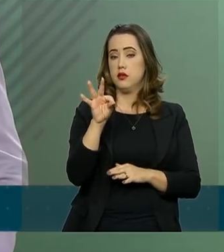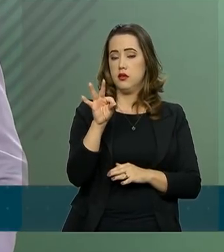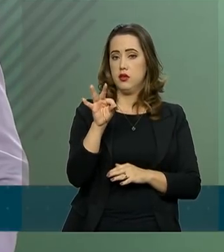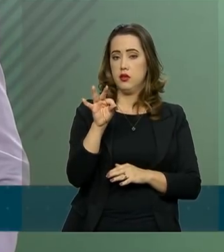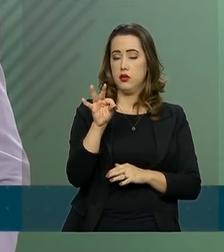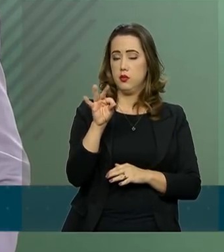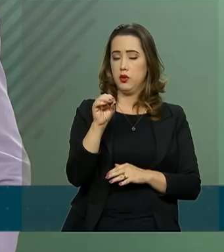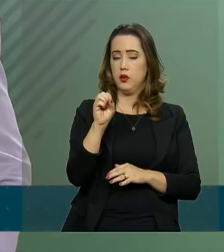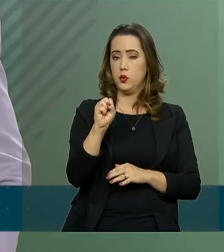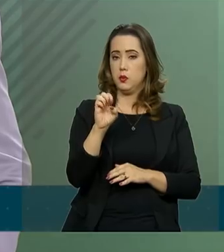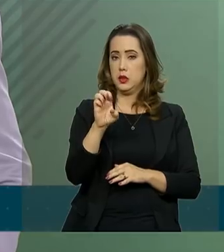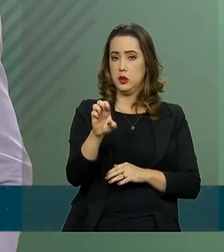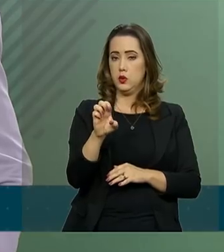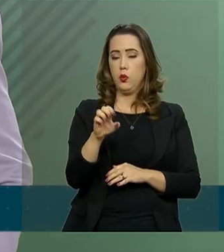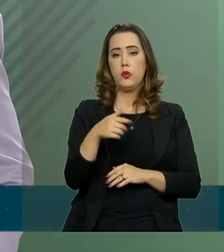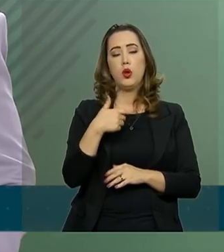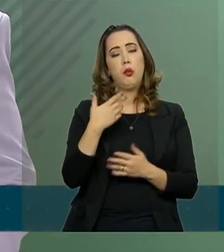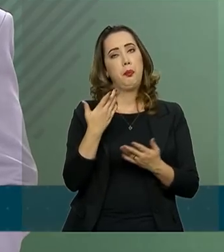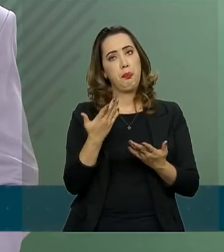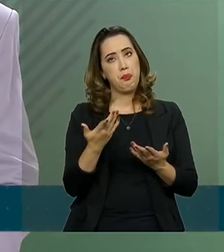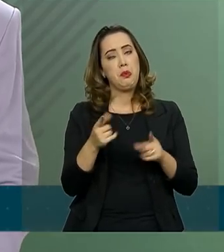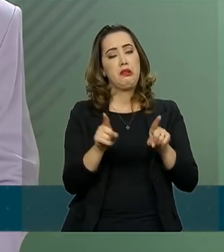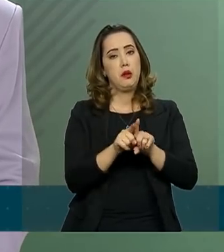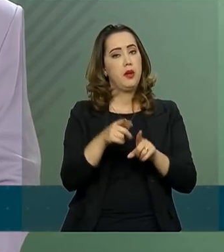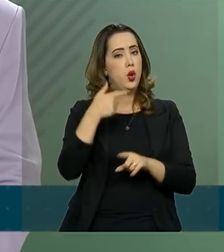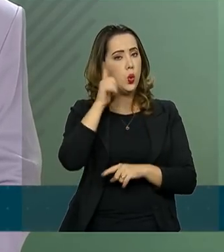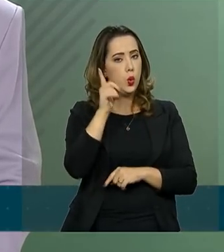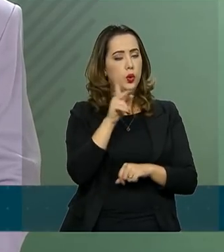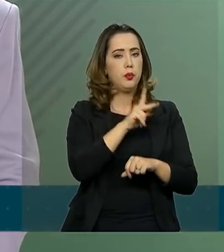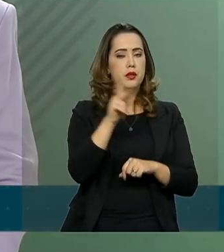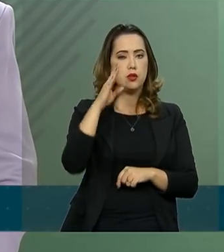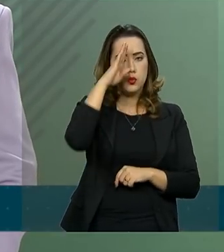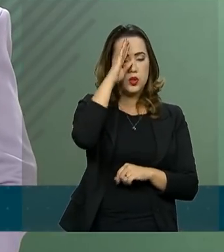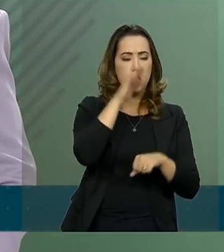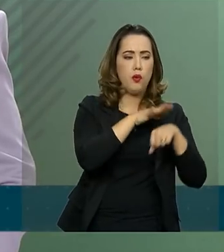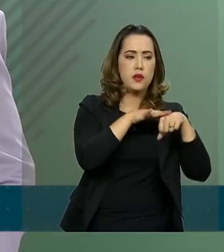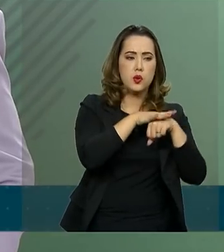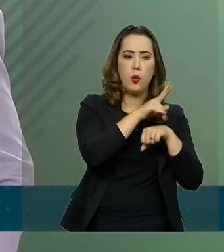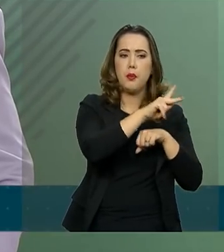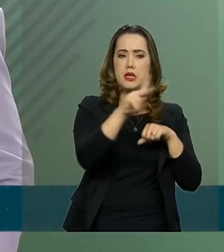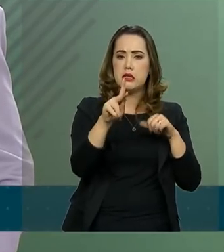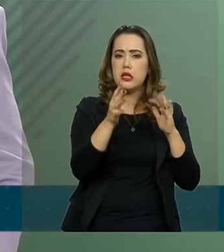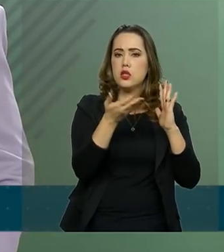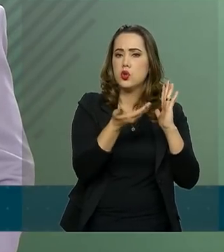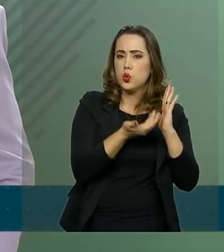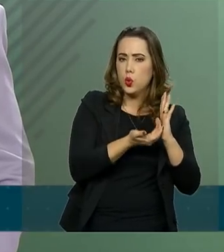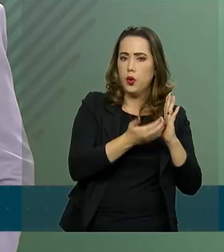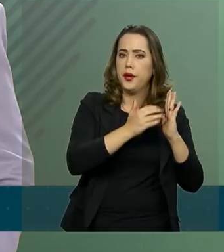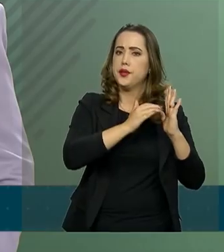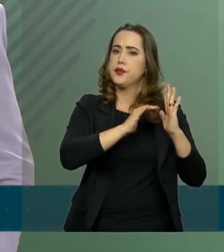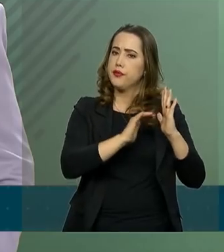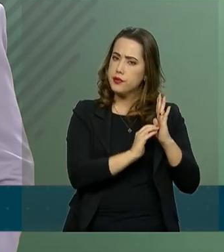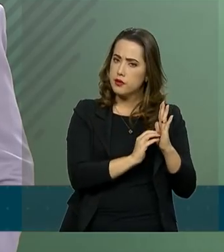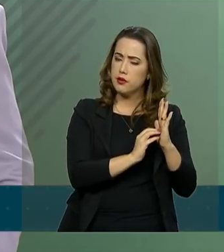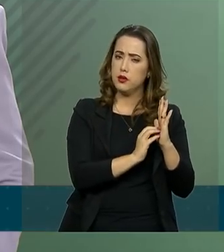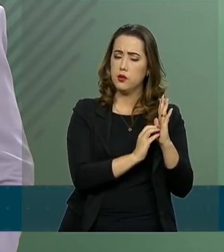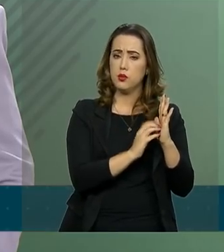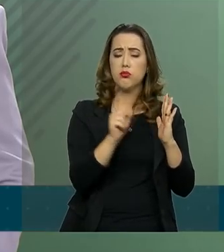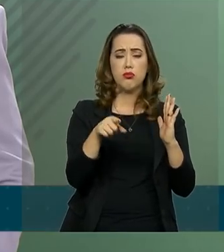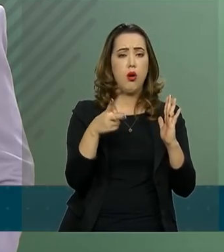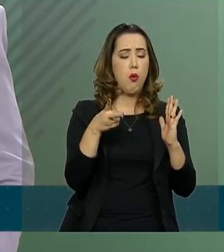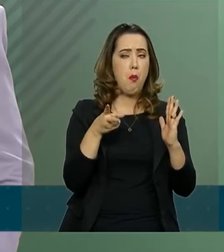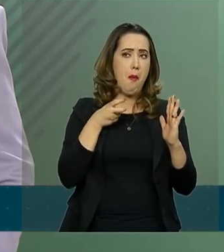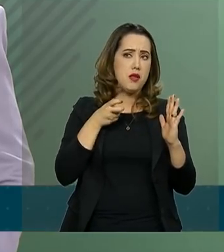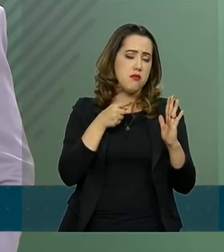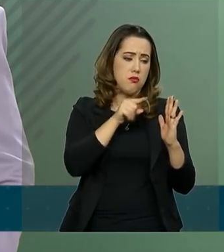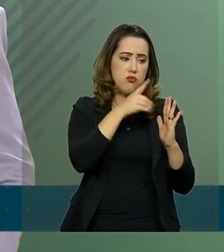conversou com o presidente Davi Ocolumbre, vem conversando com o presidente Rodrigo Maia. Então, é percepção